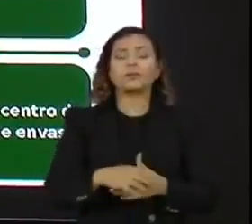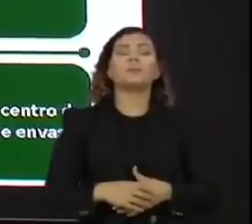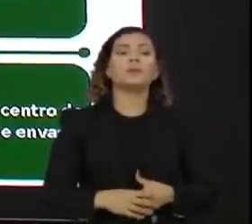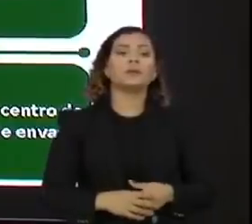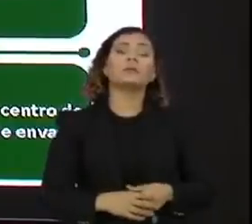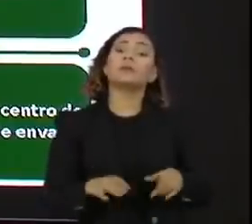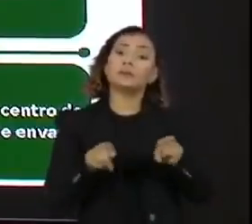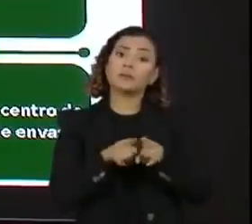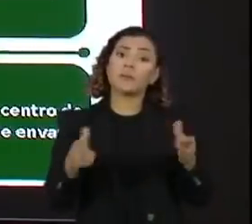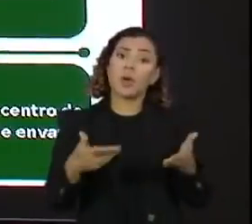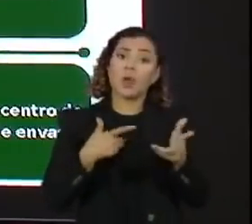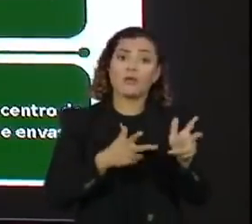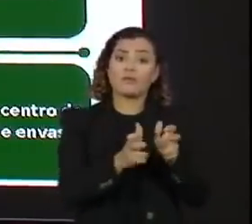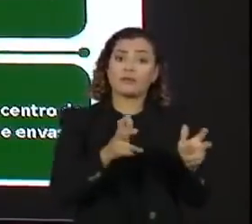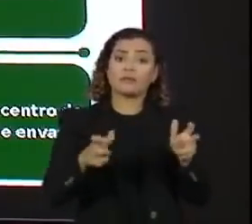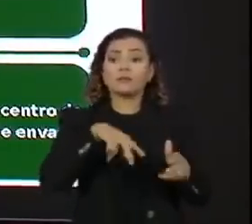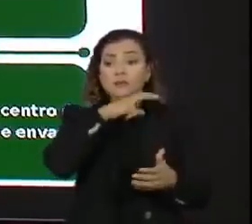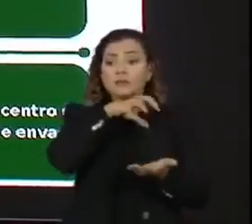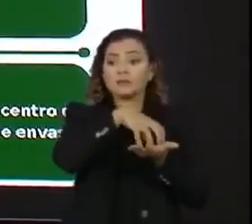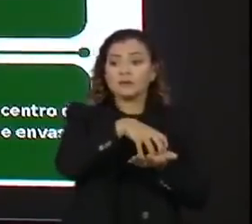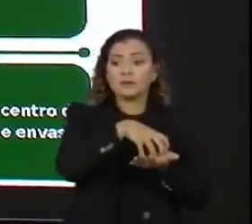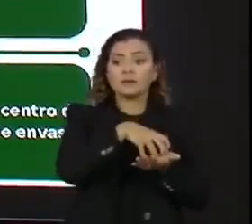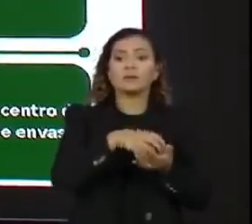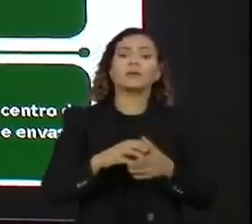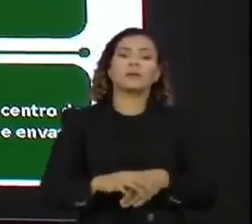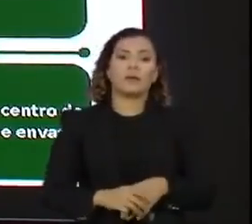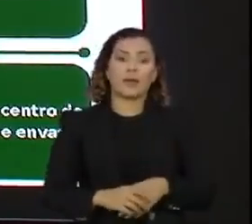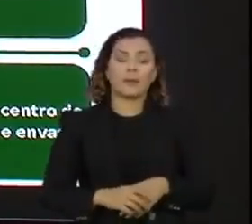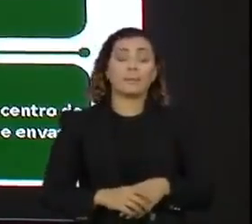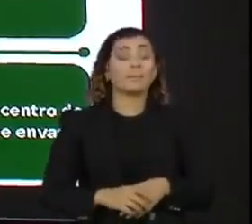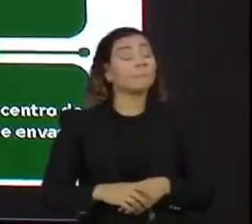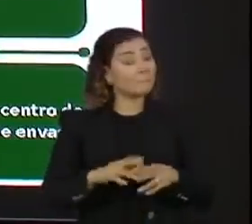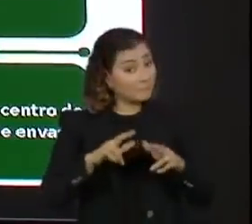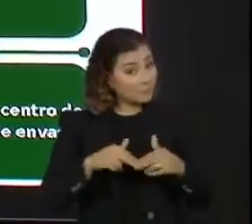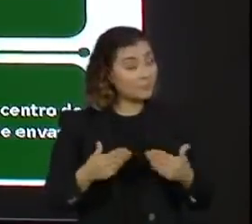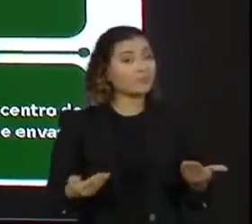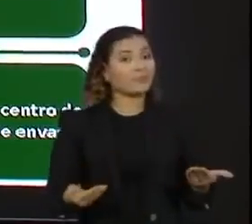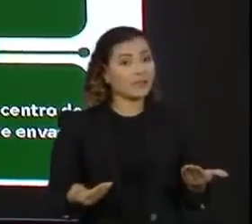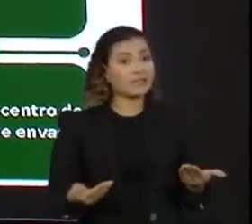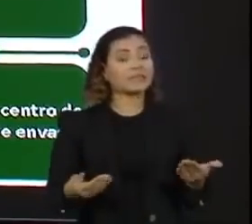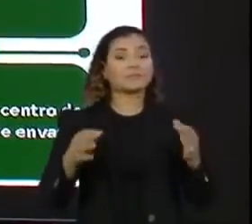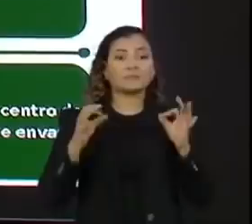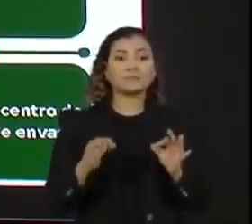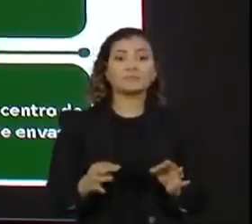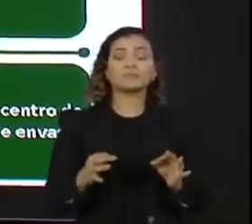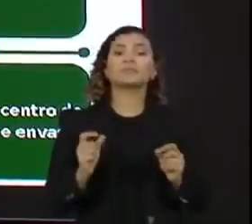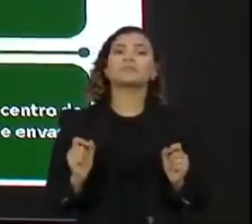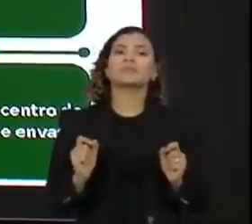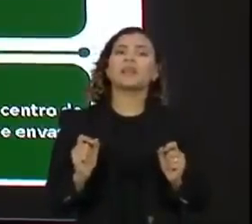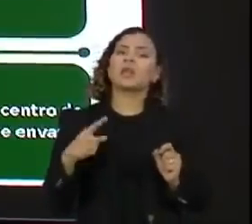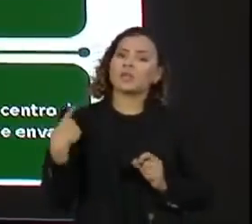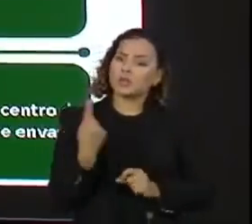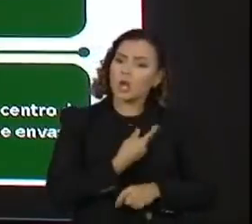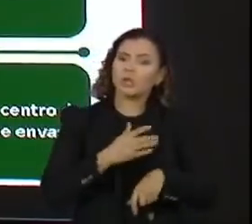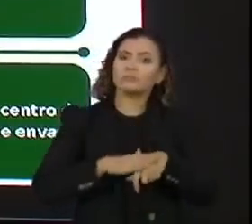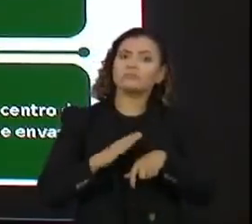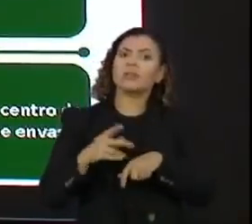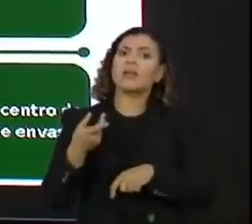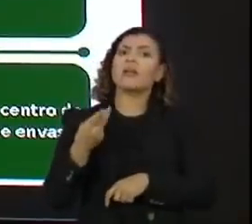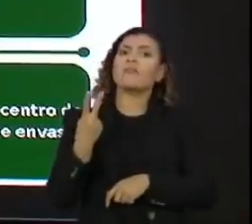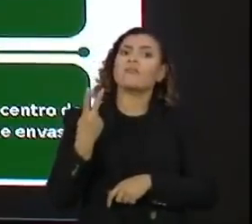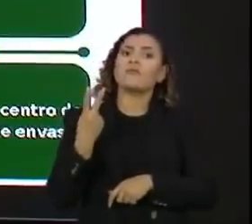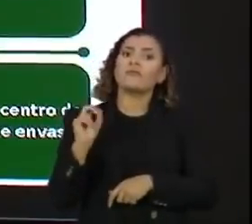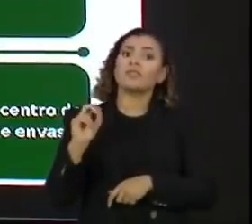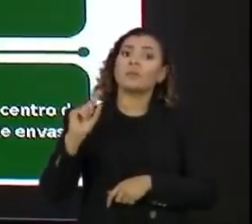para essa vacina Butanbach. Esse é o processo. Então, já recebemos os ovos. 520 mil